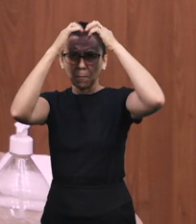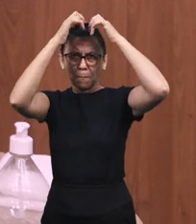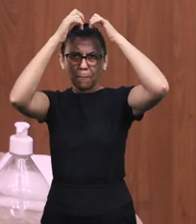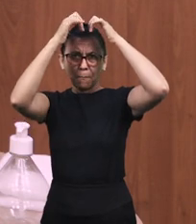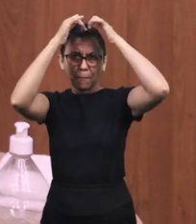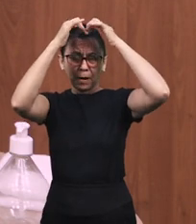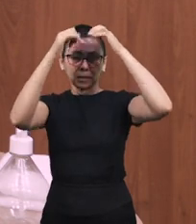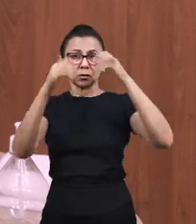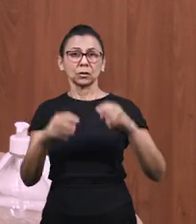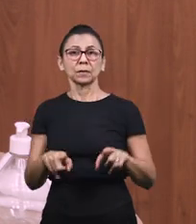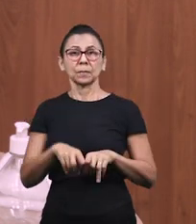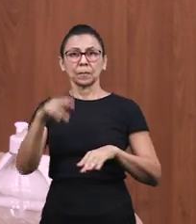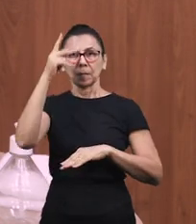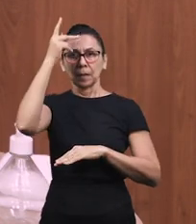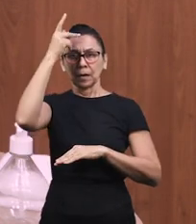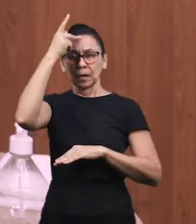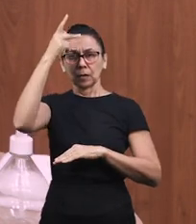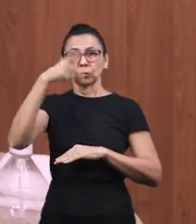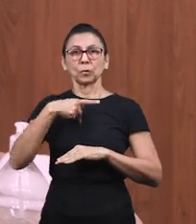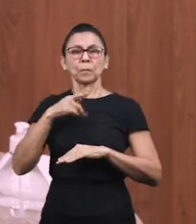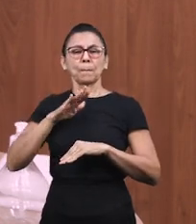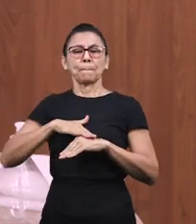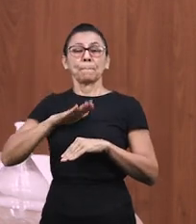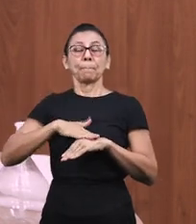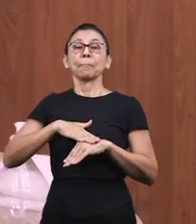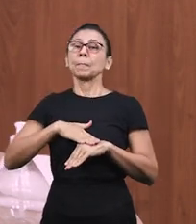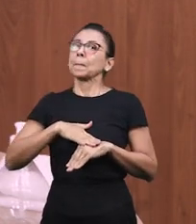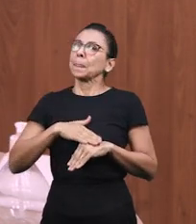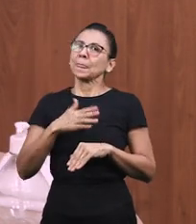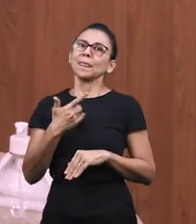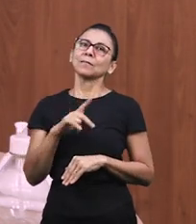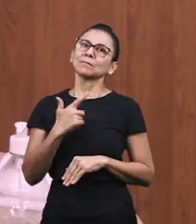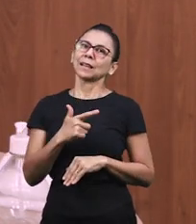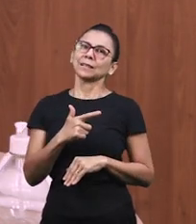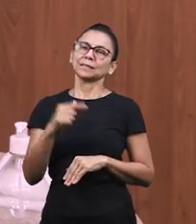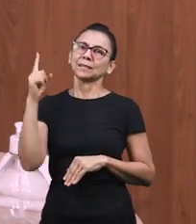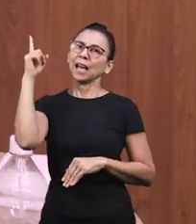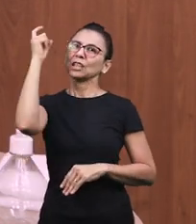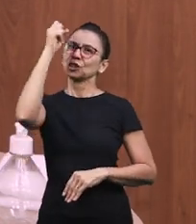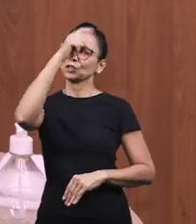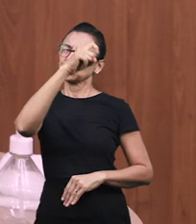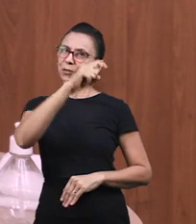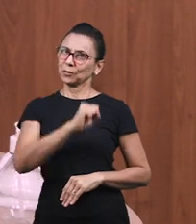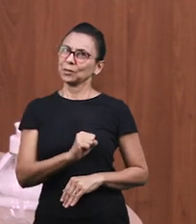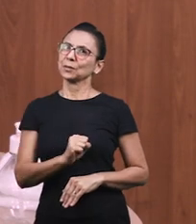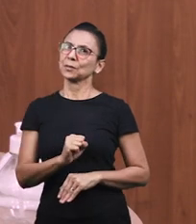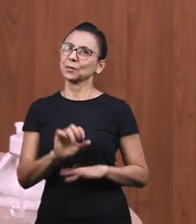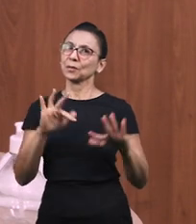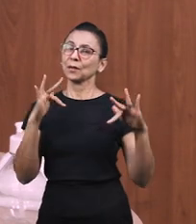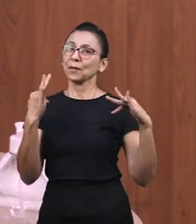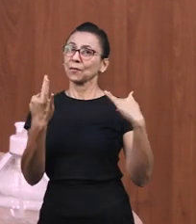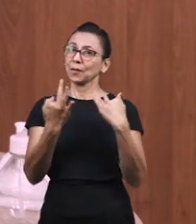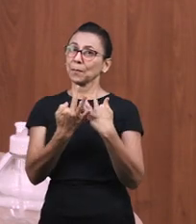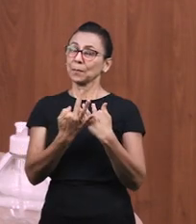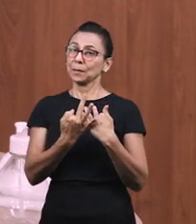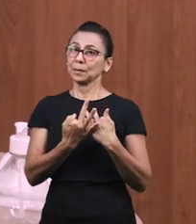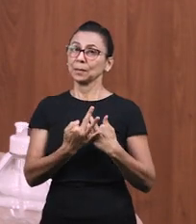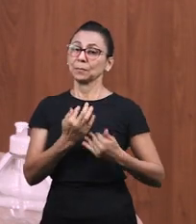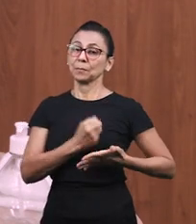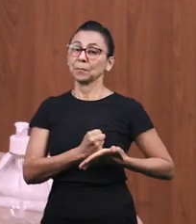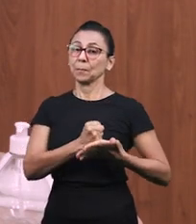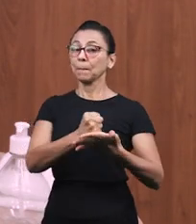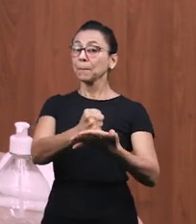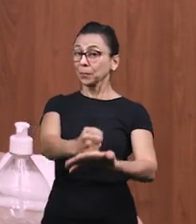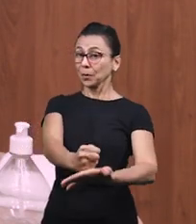autonomia, que é a capacidade de fazer escolhas e governar a própria vida, a família precisa ser muito